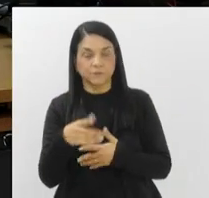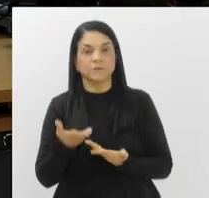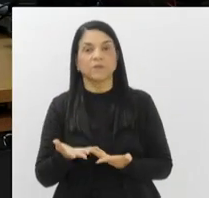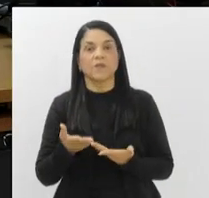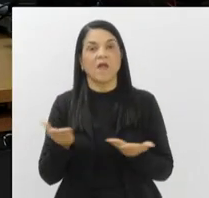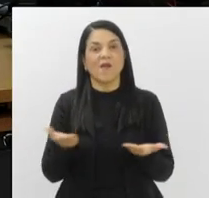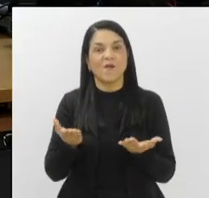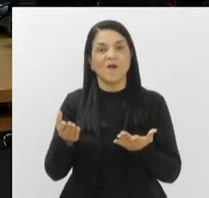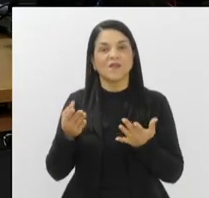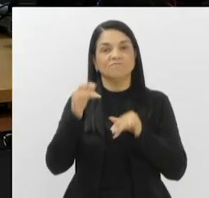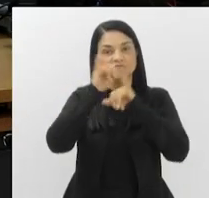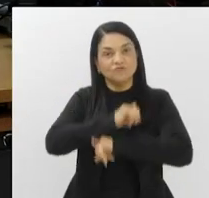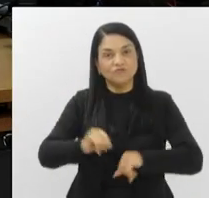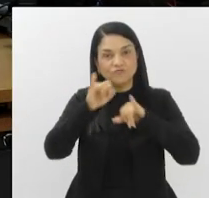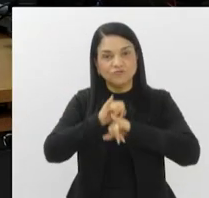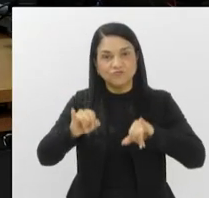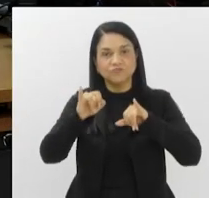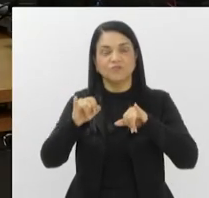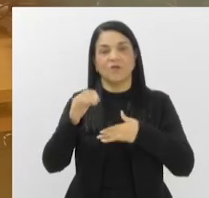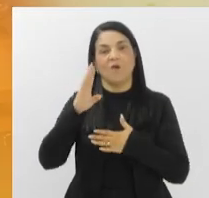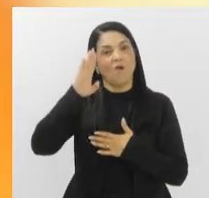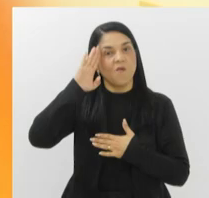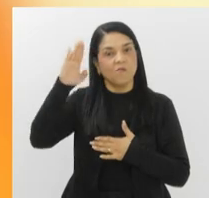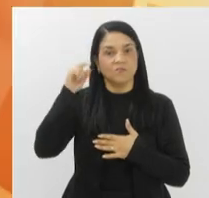agora ao nosso giro de notícias de hoje.